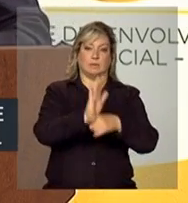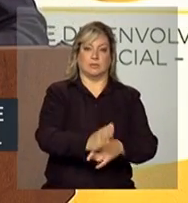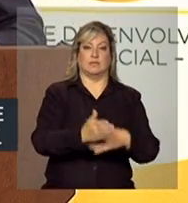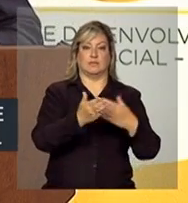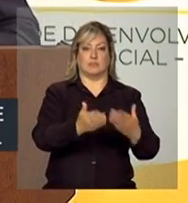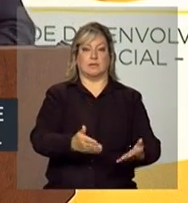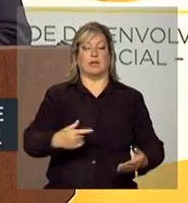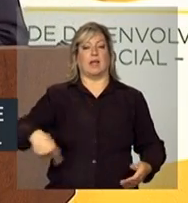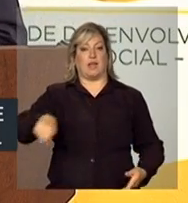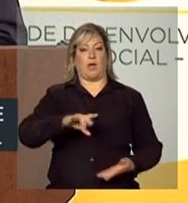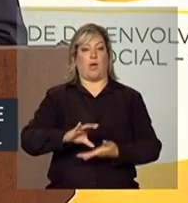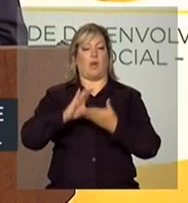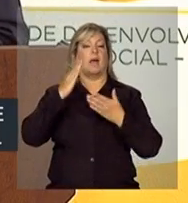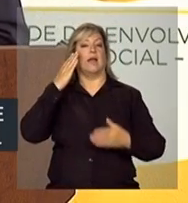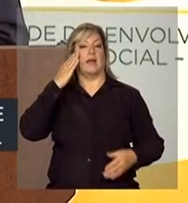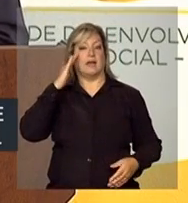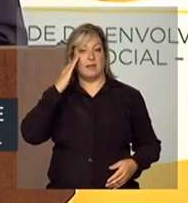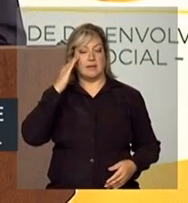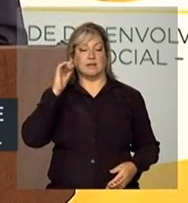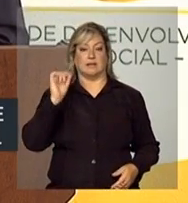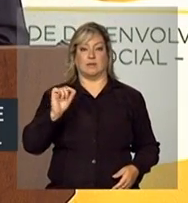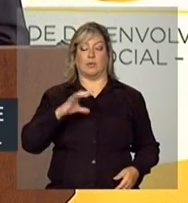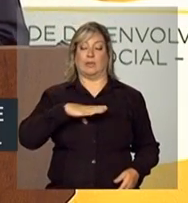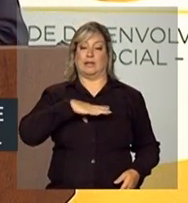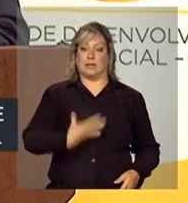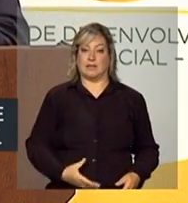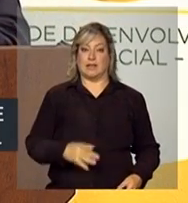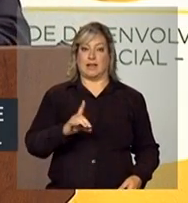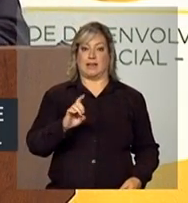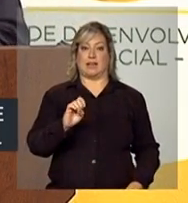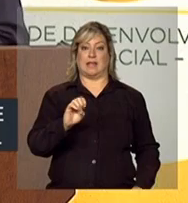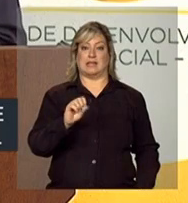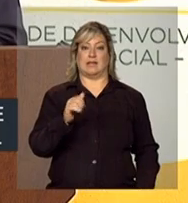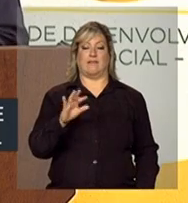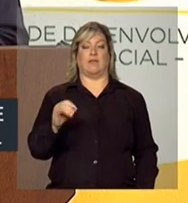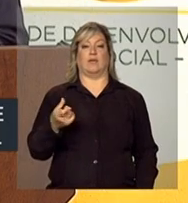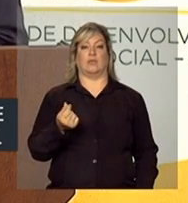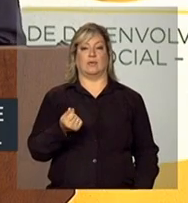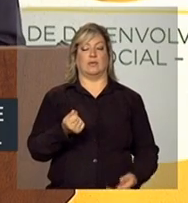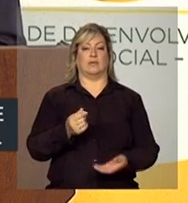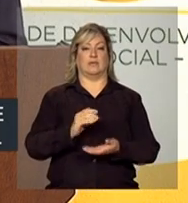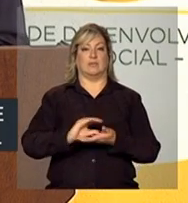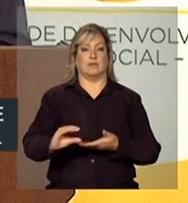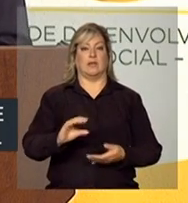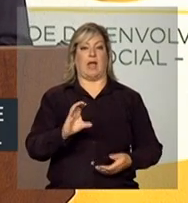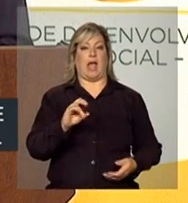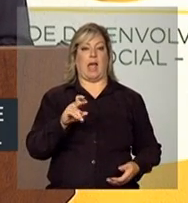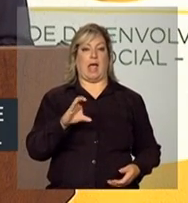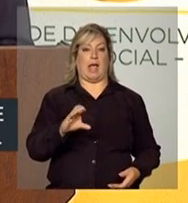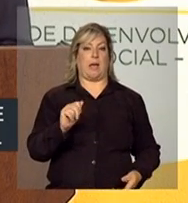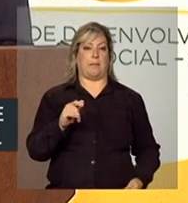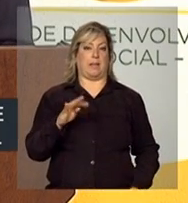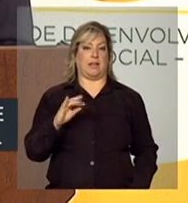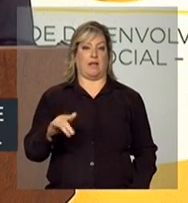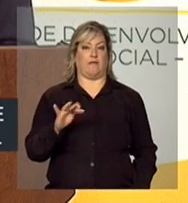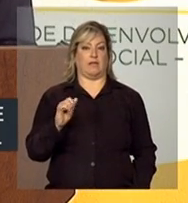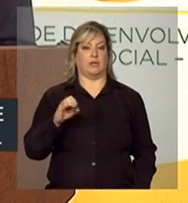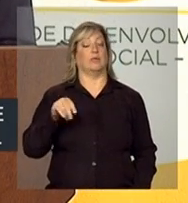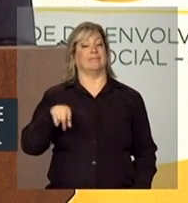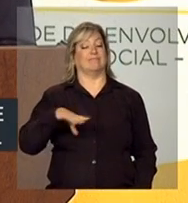entende que o desafio do investimento em capital físico é o grande desafio que